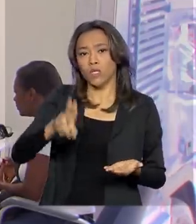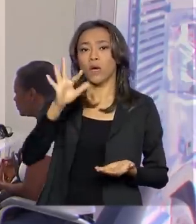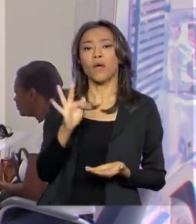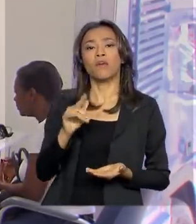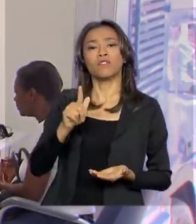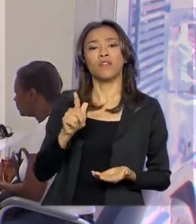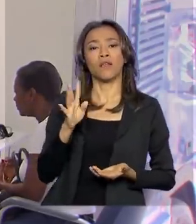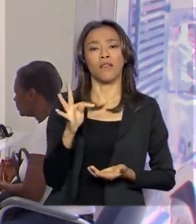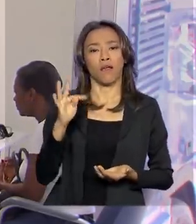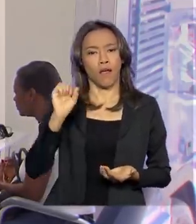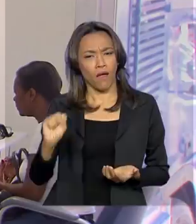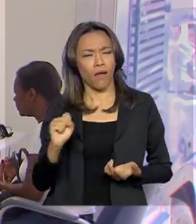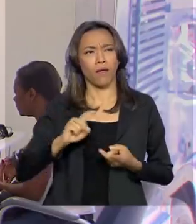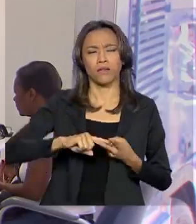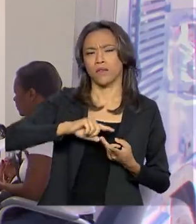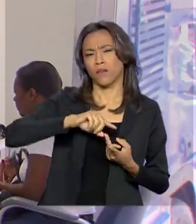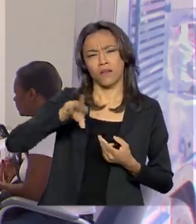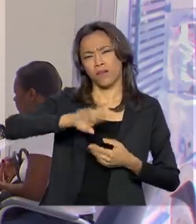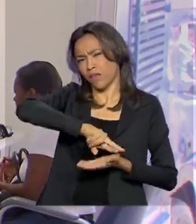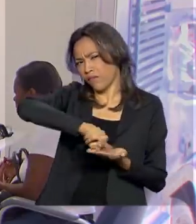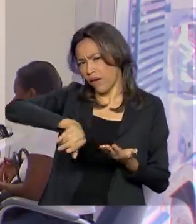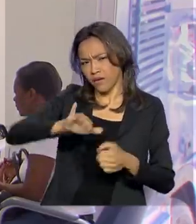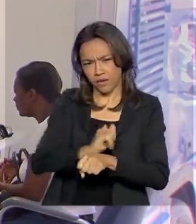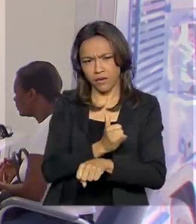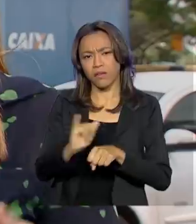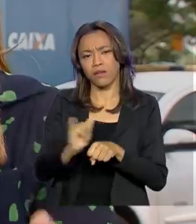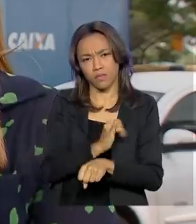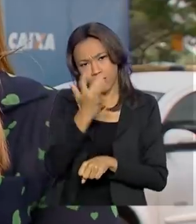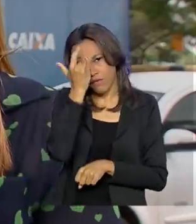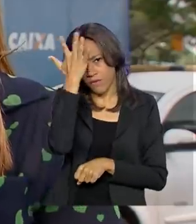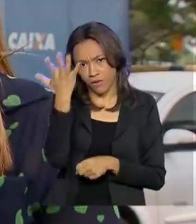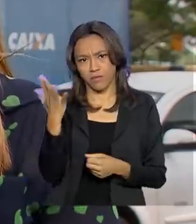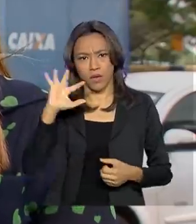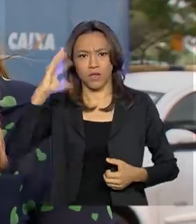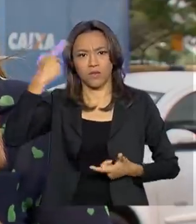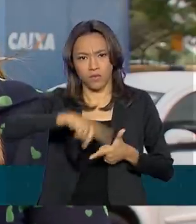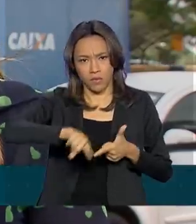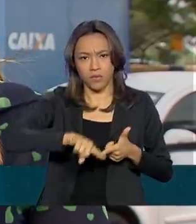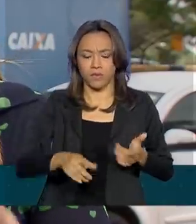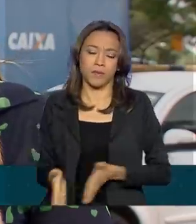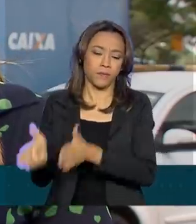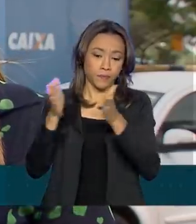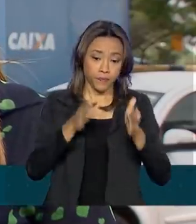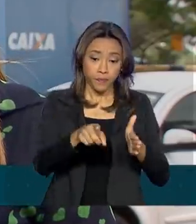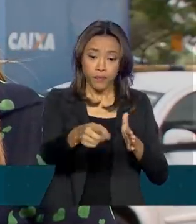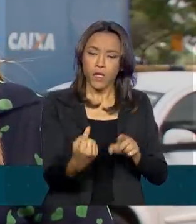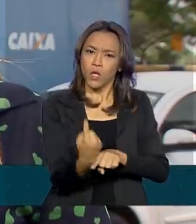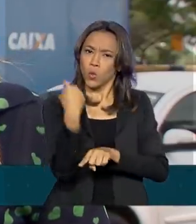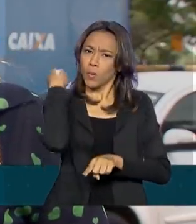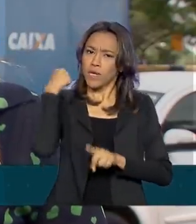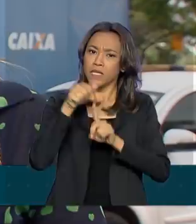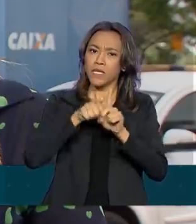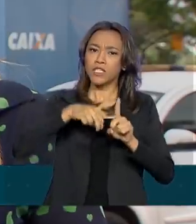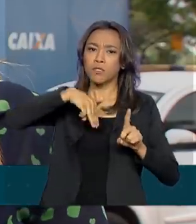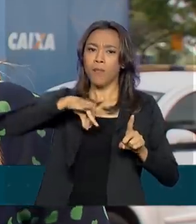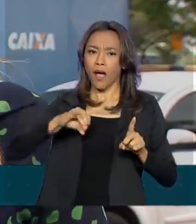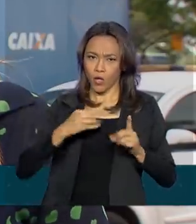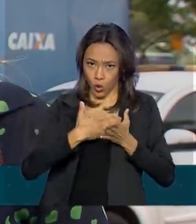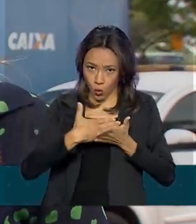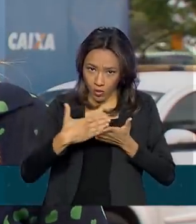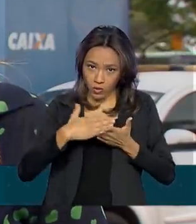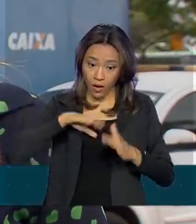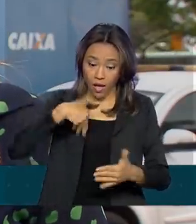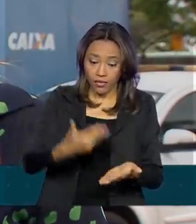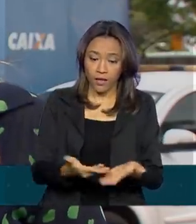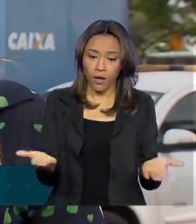e tem inúmeras alternativas para tentar facilitar para o cliente. Do início da campanha, em maio até agora, cerca de 410